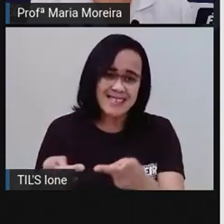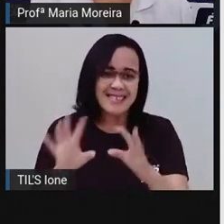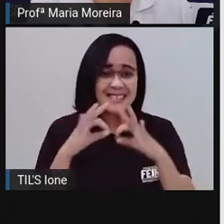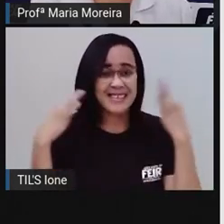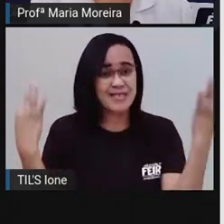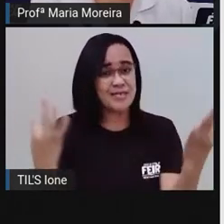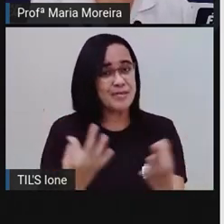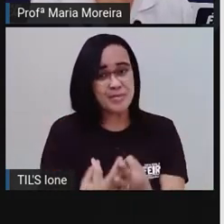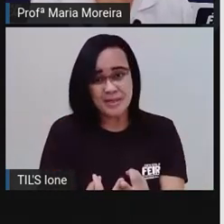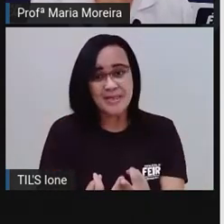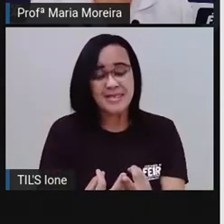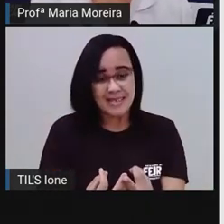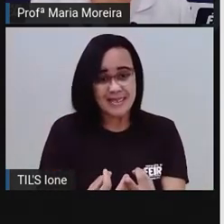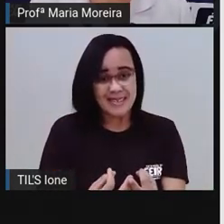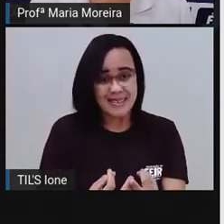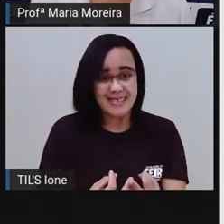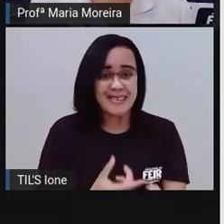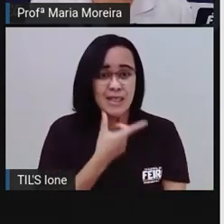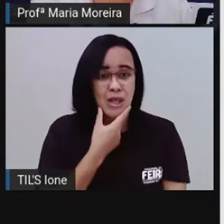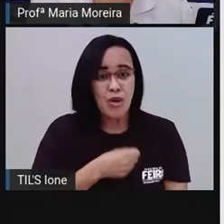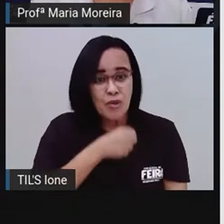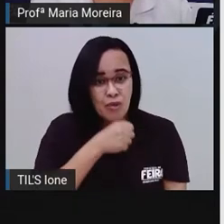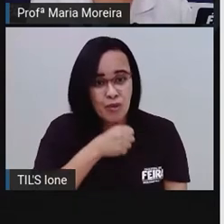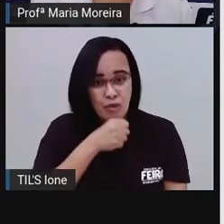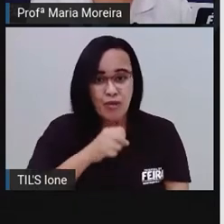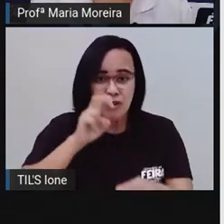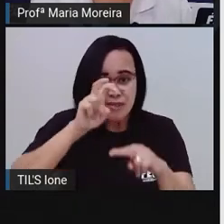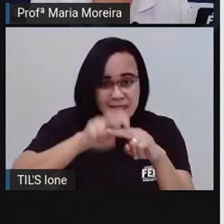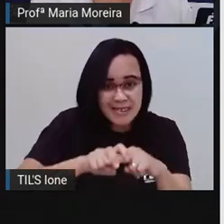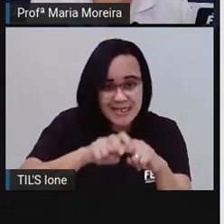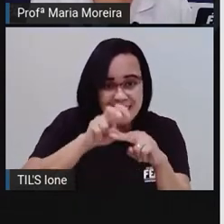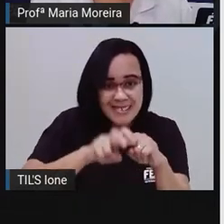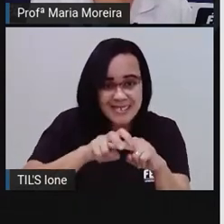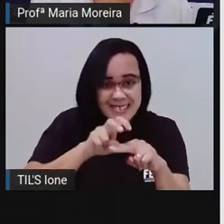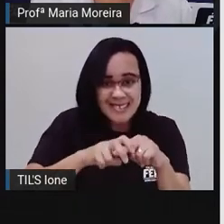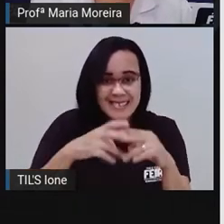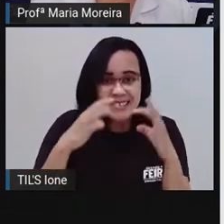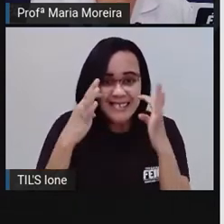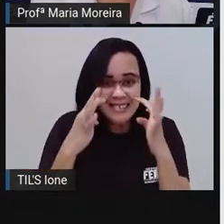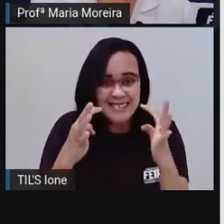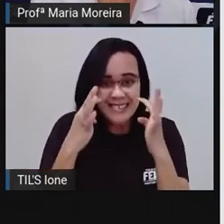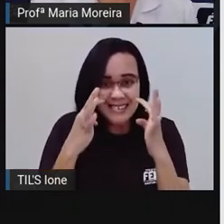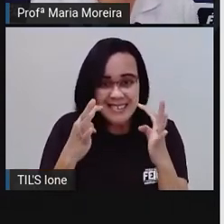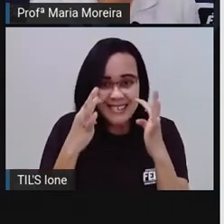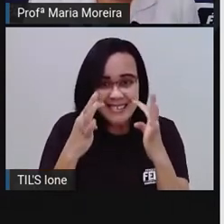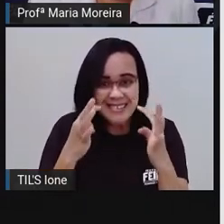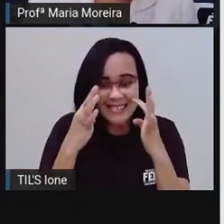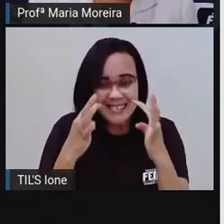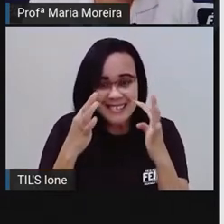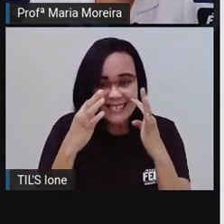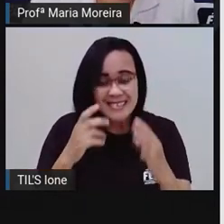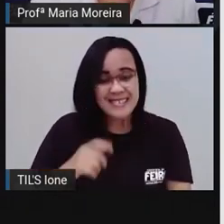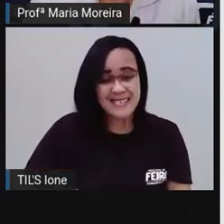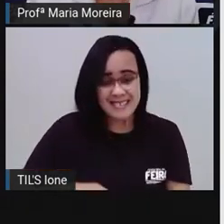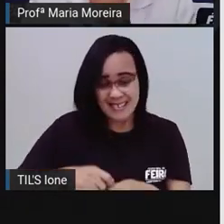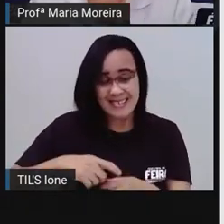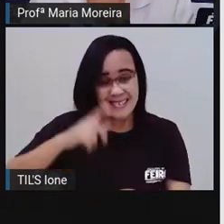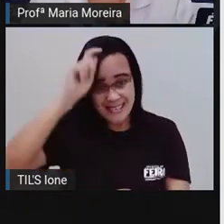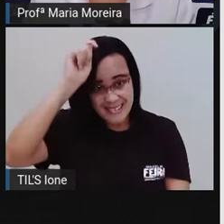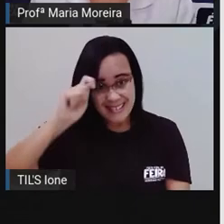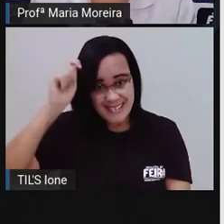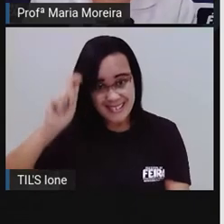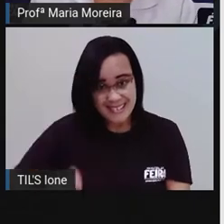Vovô Damião já estava sentado no banquinho, na frente da casa, com seu chapéu no colo,